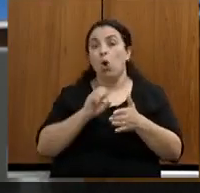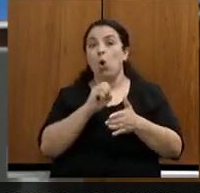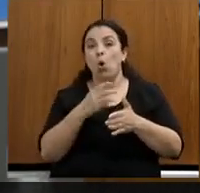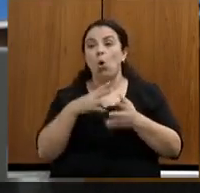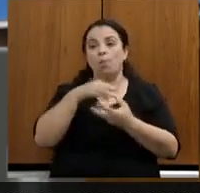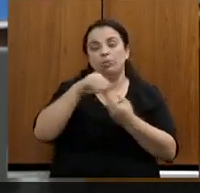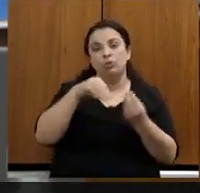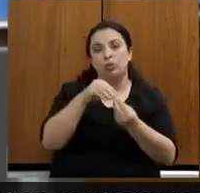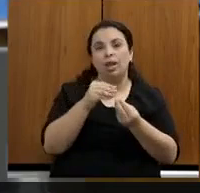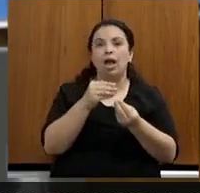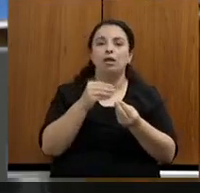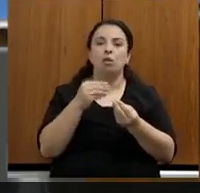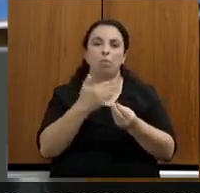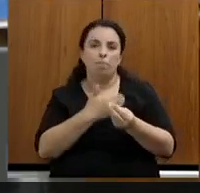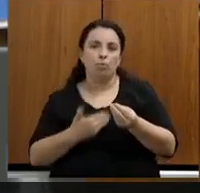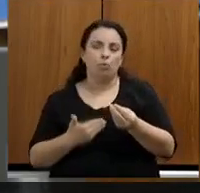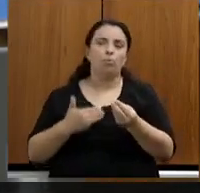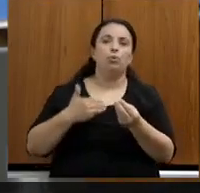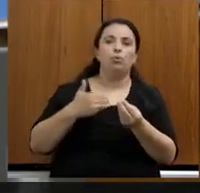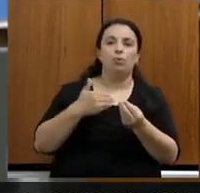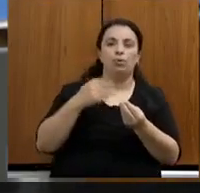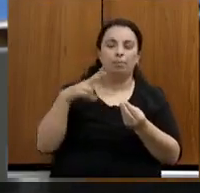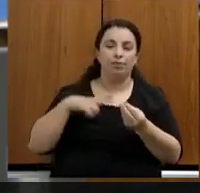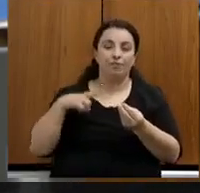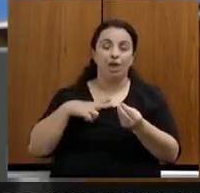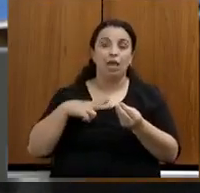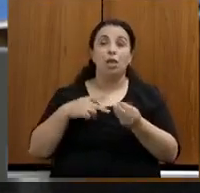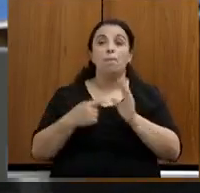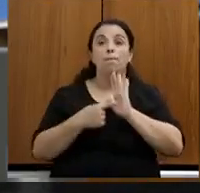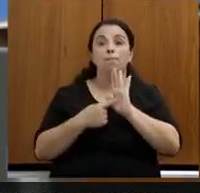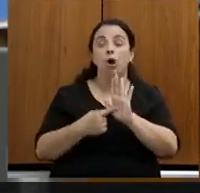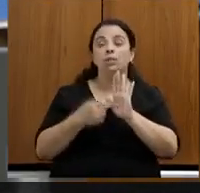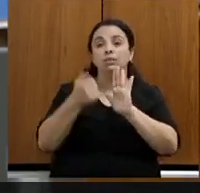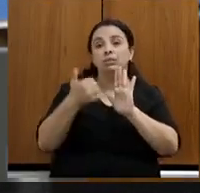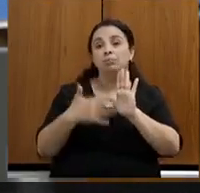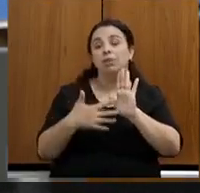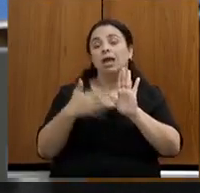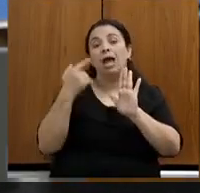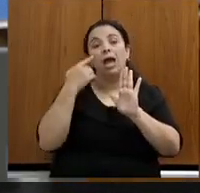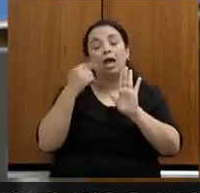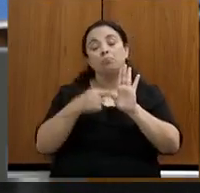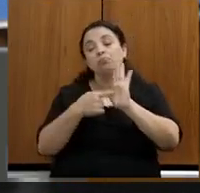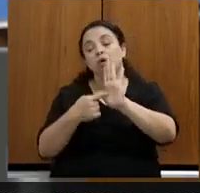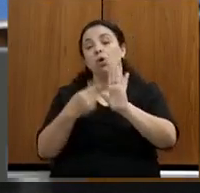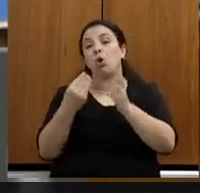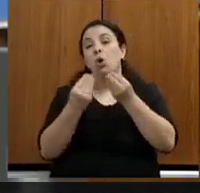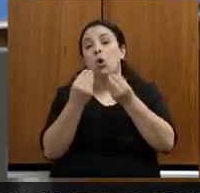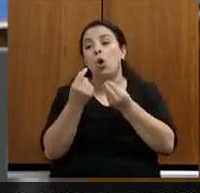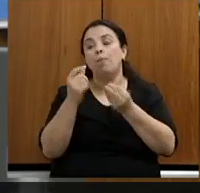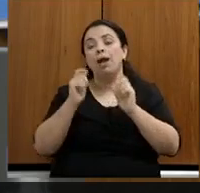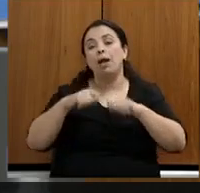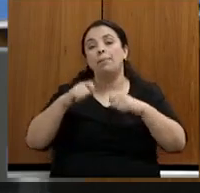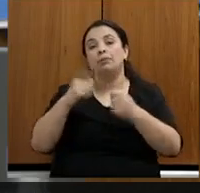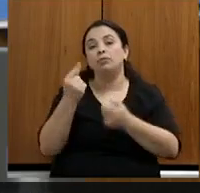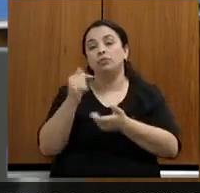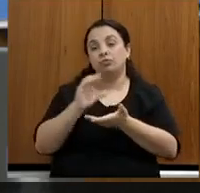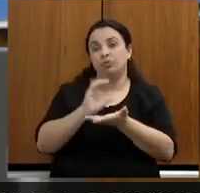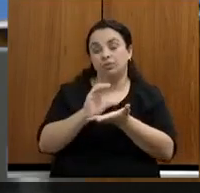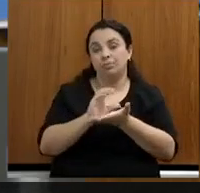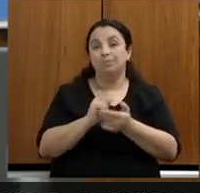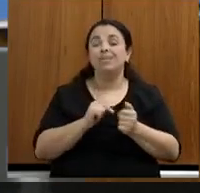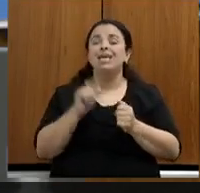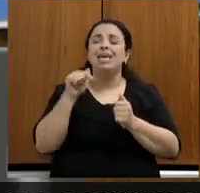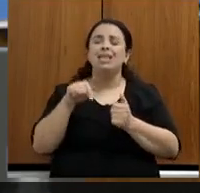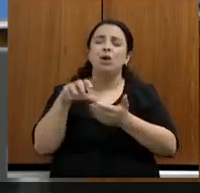demonstre a capacidade de investimento para a universalização até 2033. Então, os blocos são uma